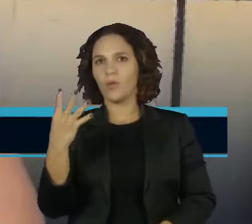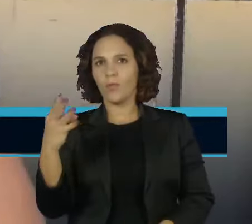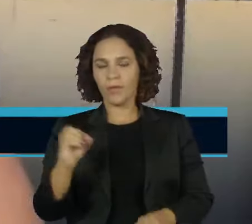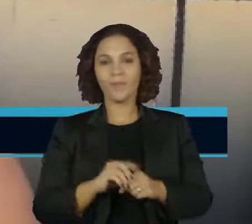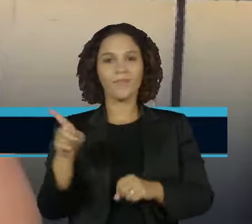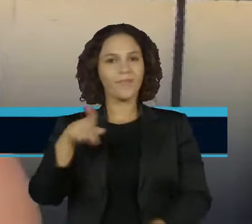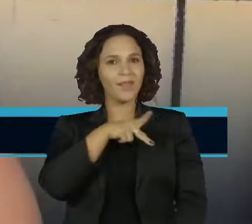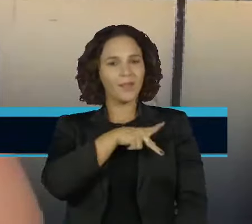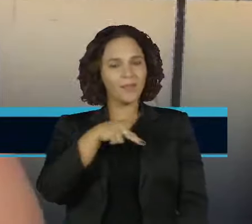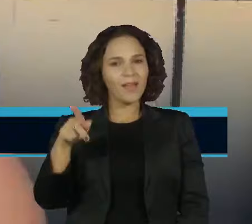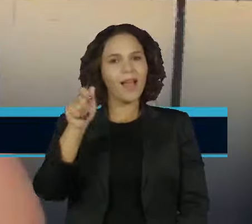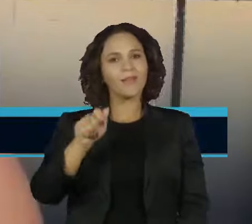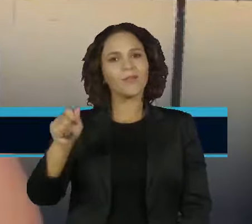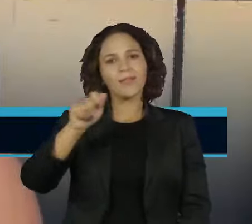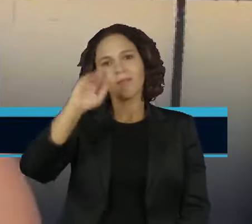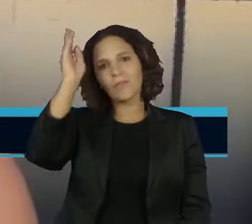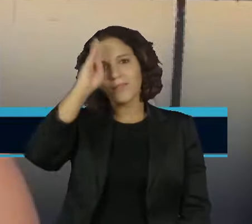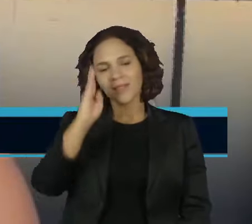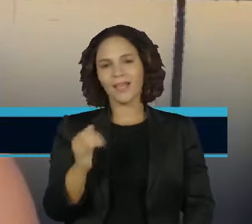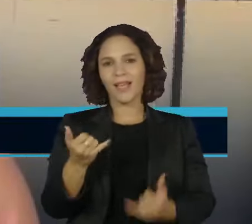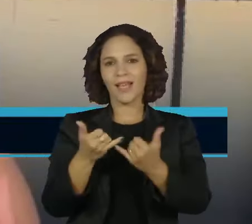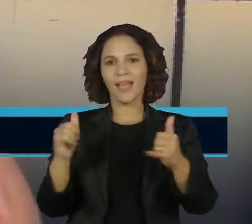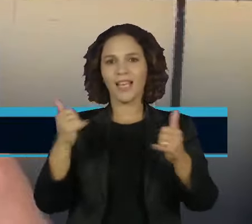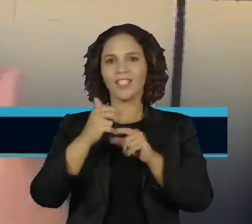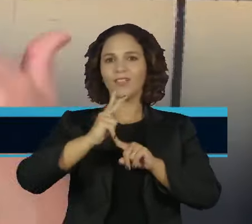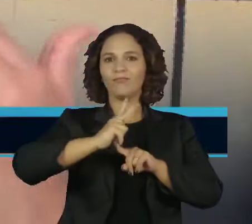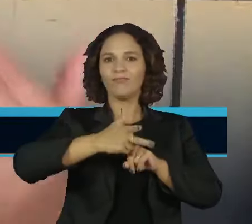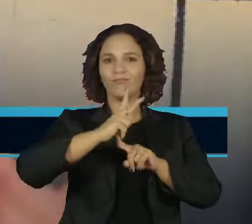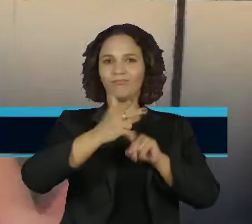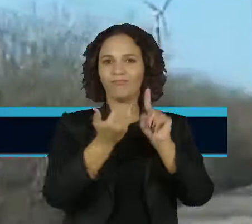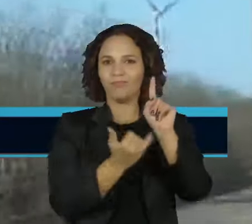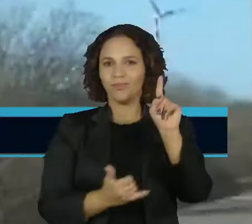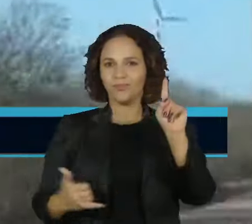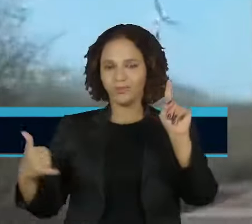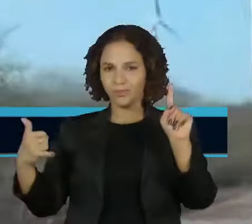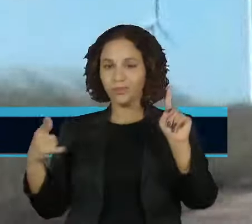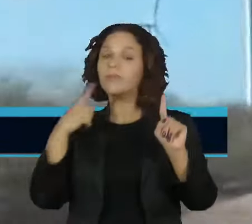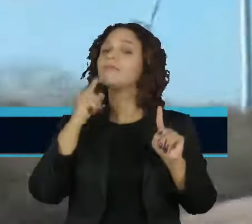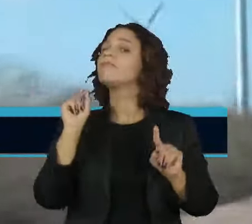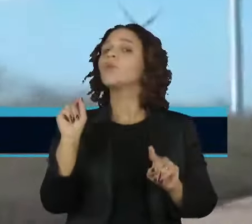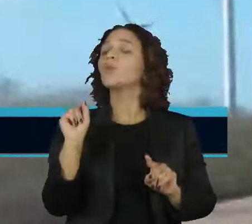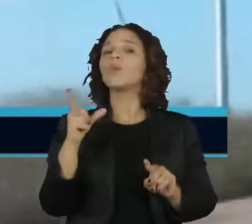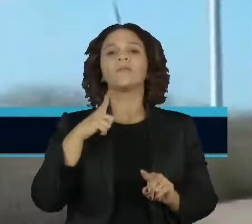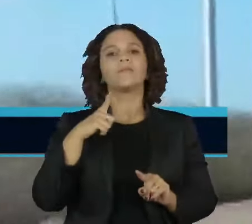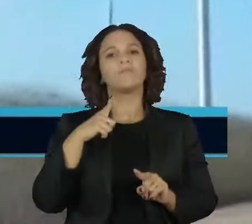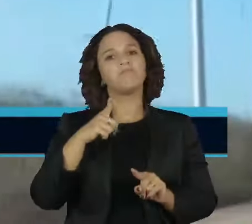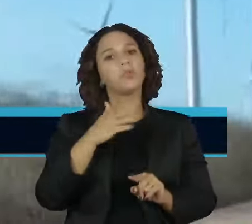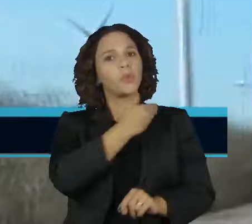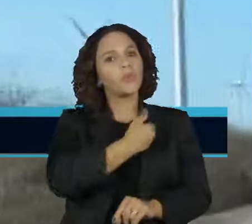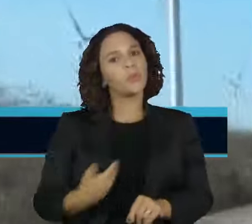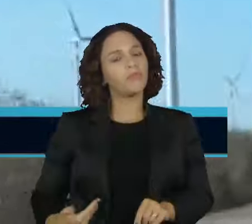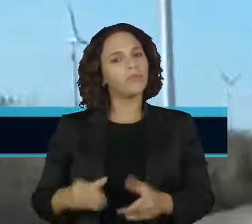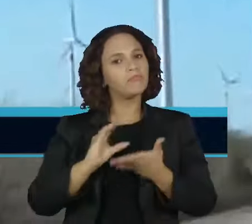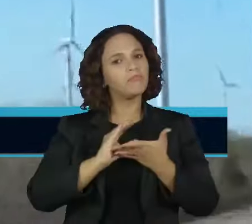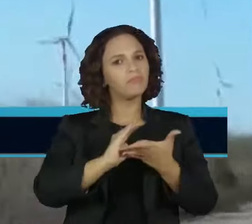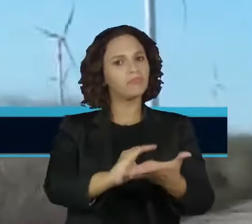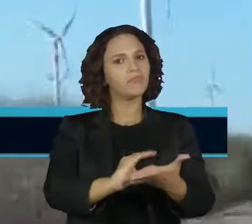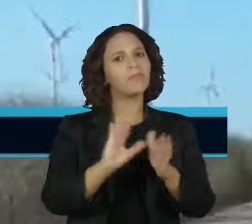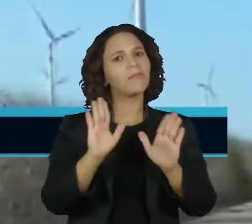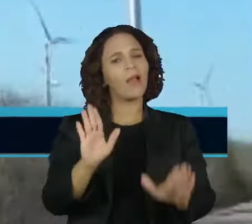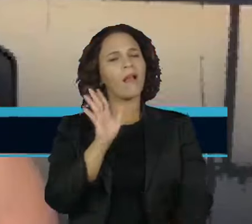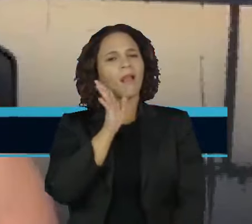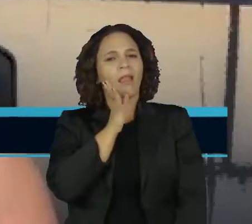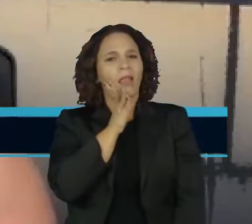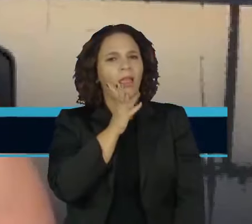executiva da Associação Brasileira de Energia Eólica diz que os investimentos do governo estão no caminho certo, mas andam a passos